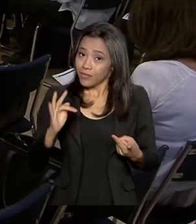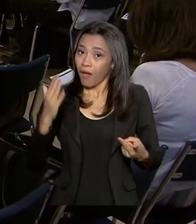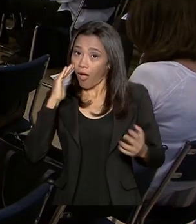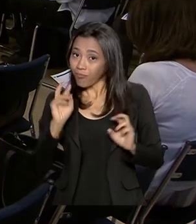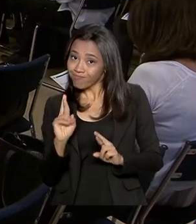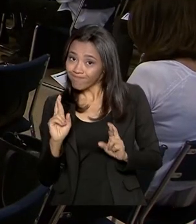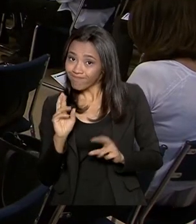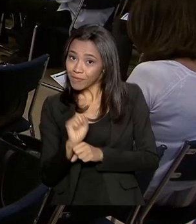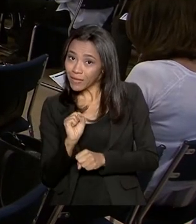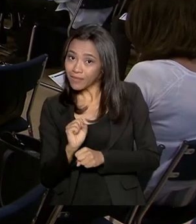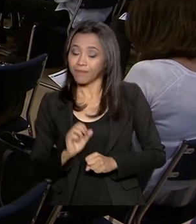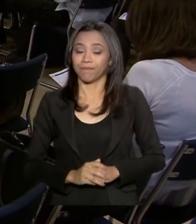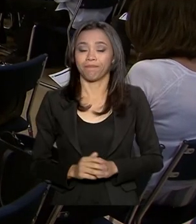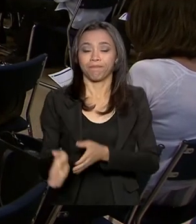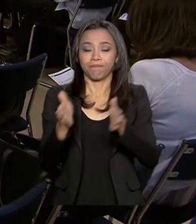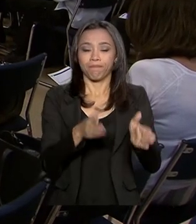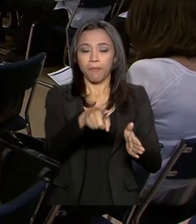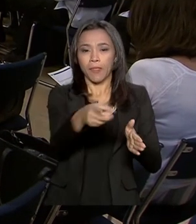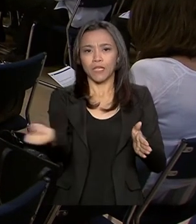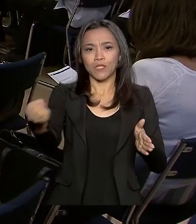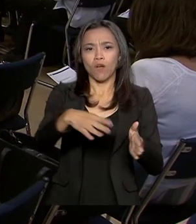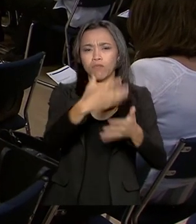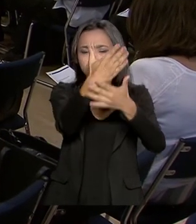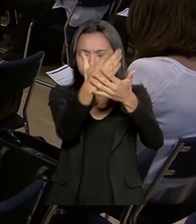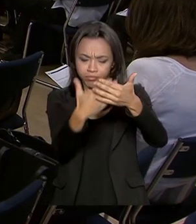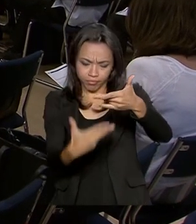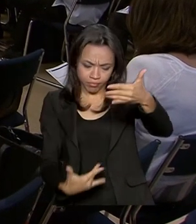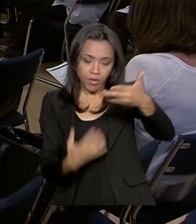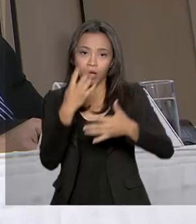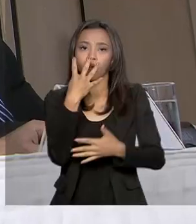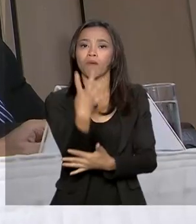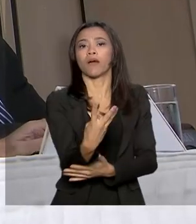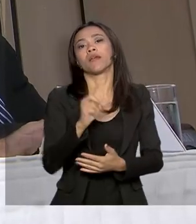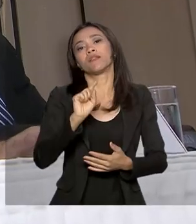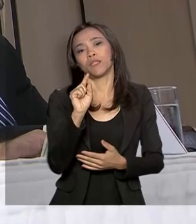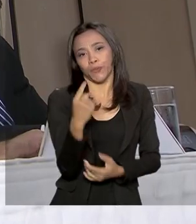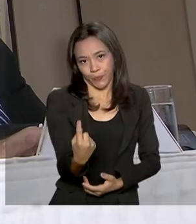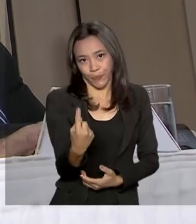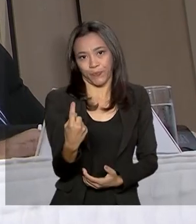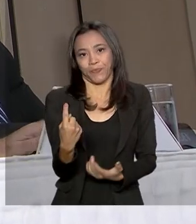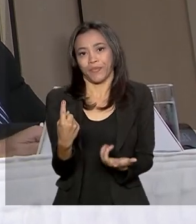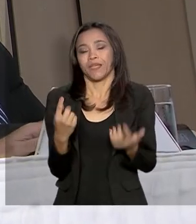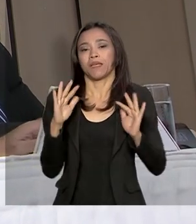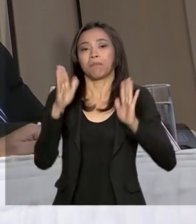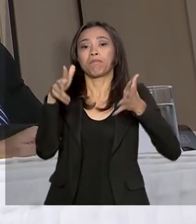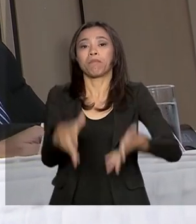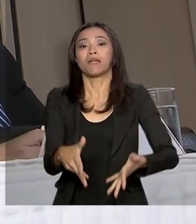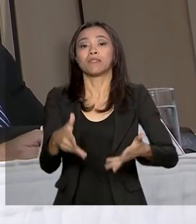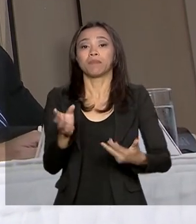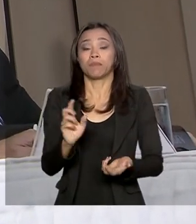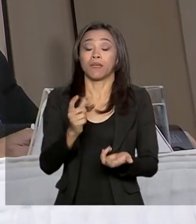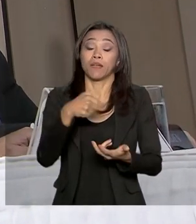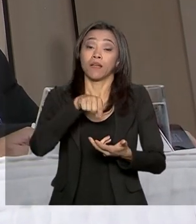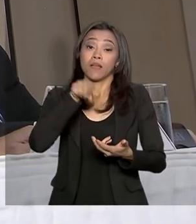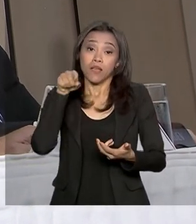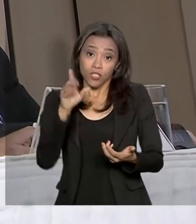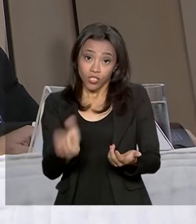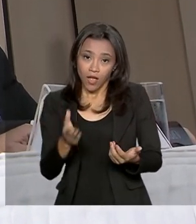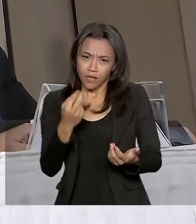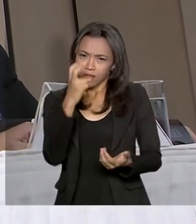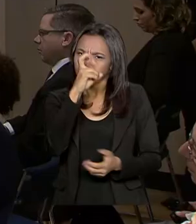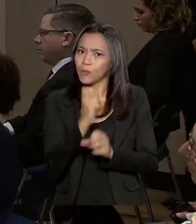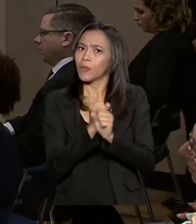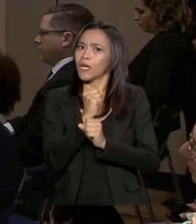Com as novas adesões, são 41 instituições participantes do Enem Portugal. O programa completou cinco anos